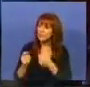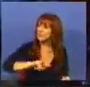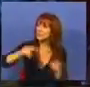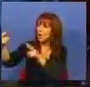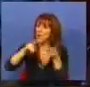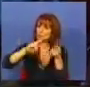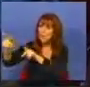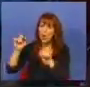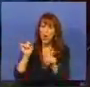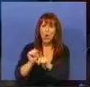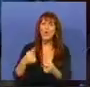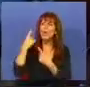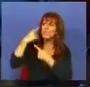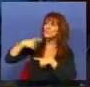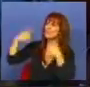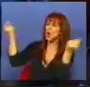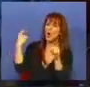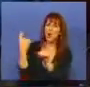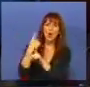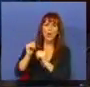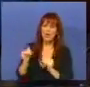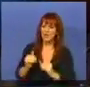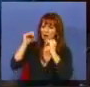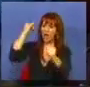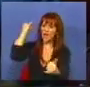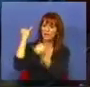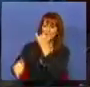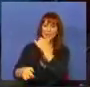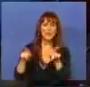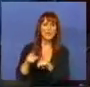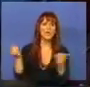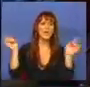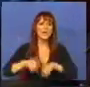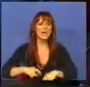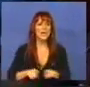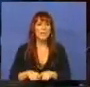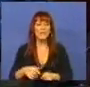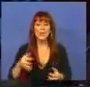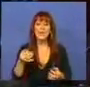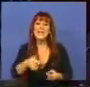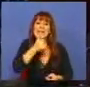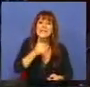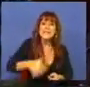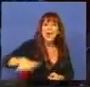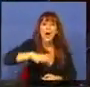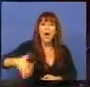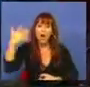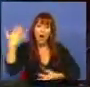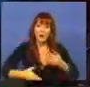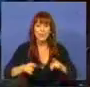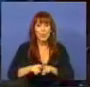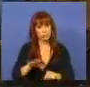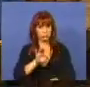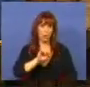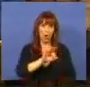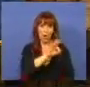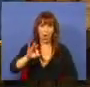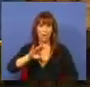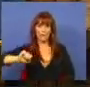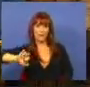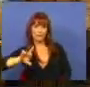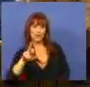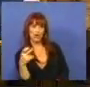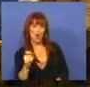e quanto à sua exposição a produtos de alto risco e a jurisdições, neste caso offshore, também